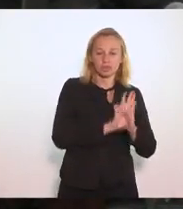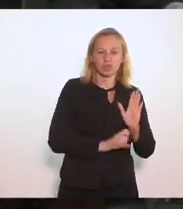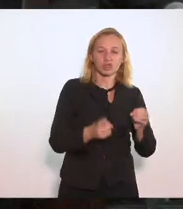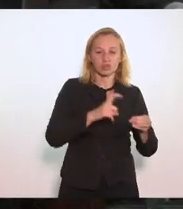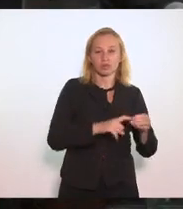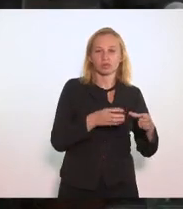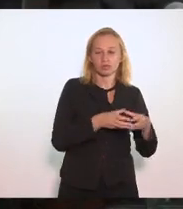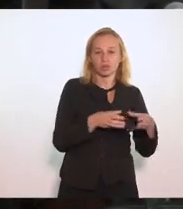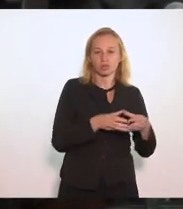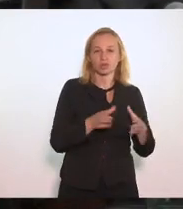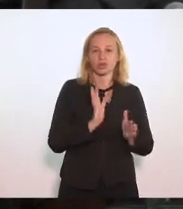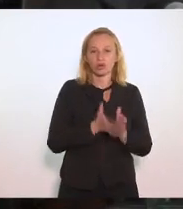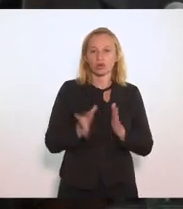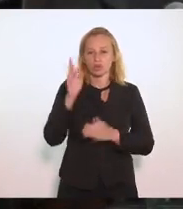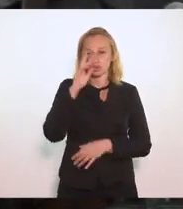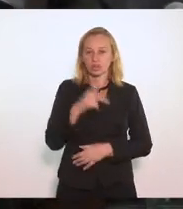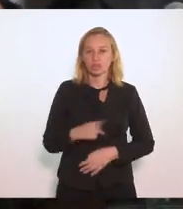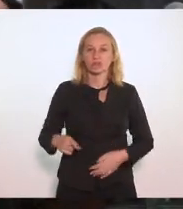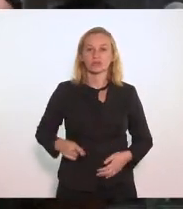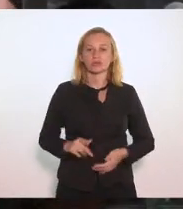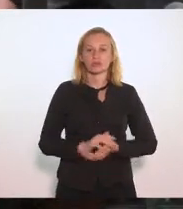Questão de ordem, presidente